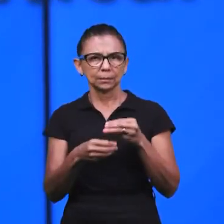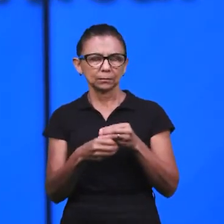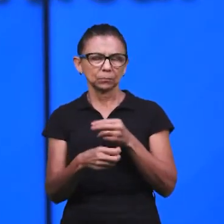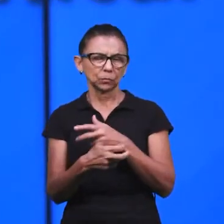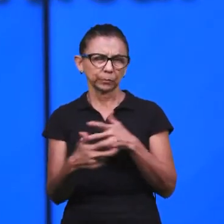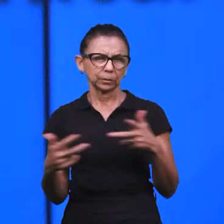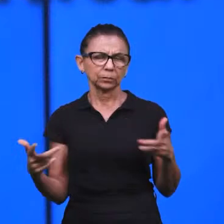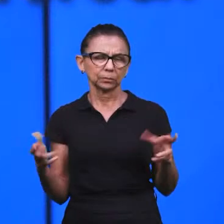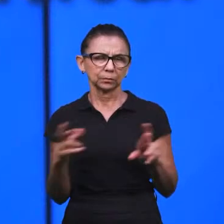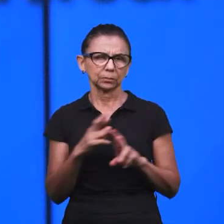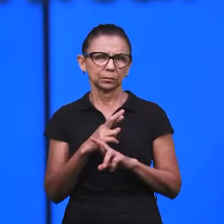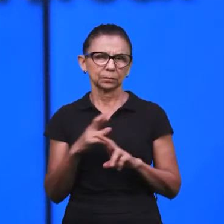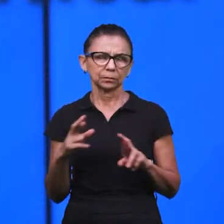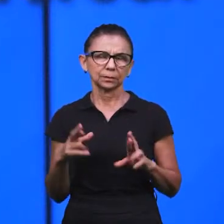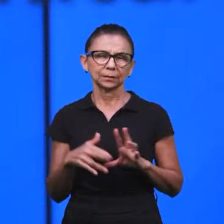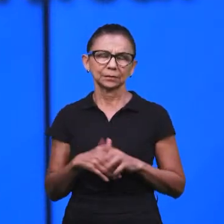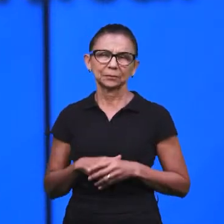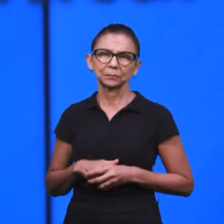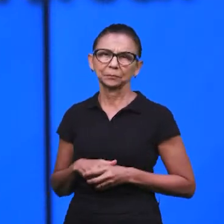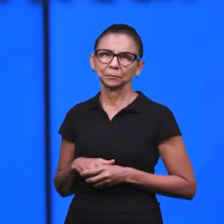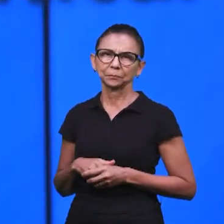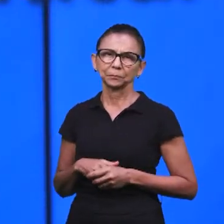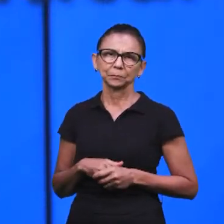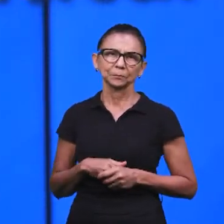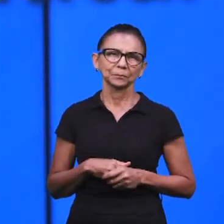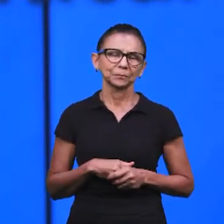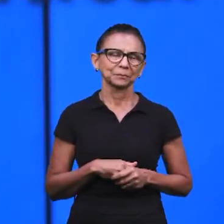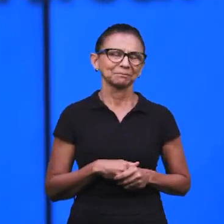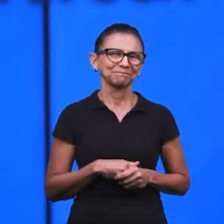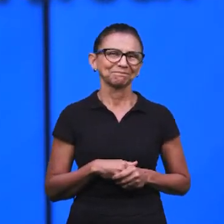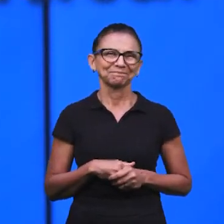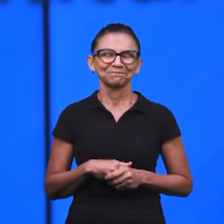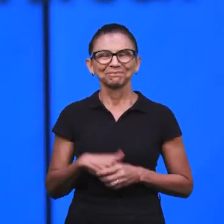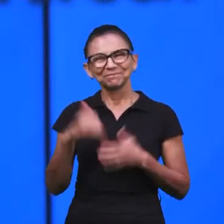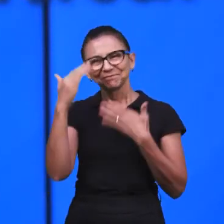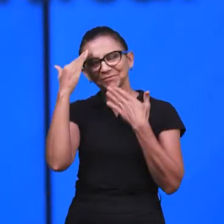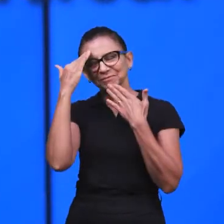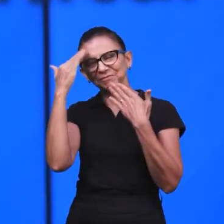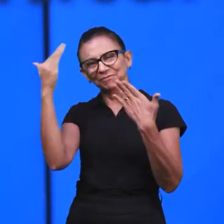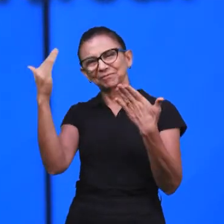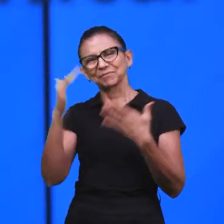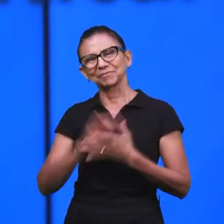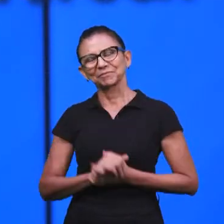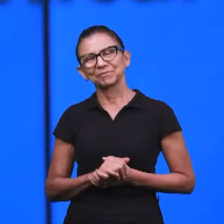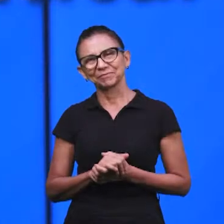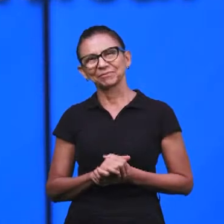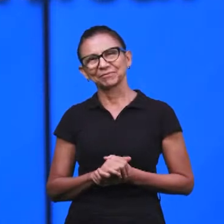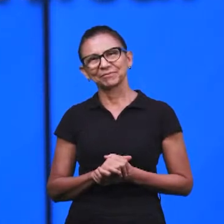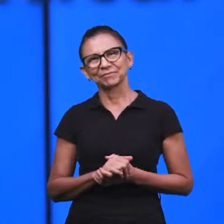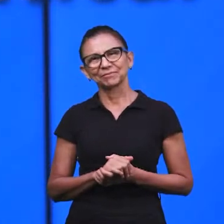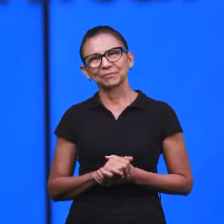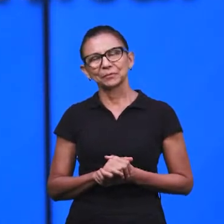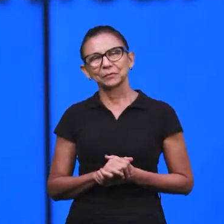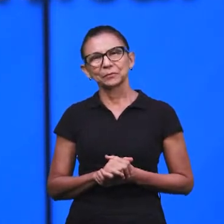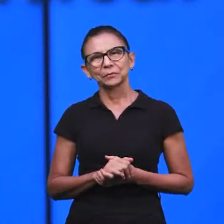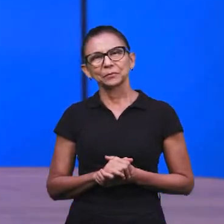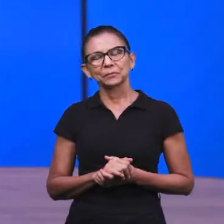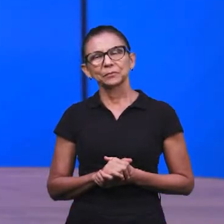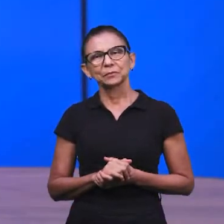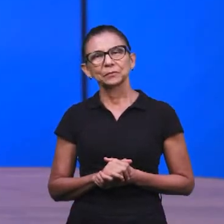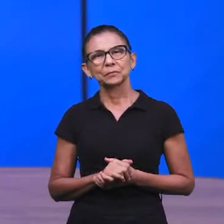complementos relacionados à sua resposta. Lais, lá, obrigado pela sua participação.